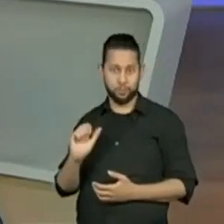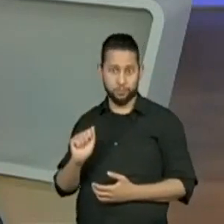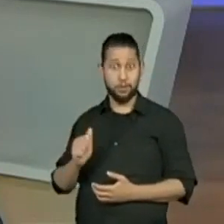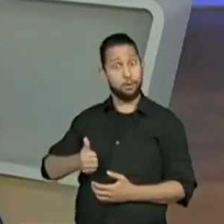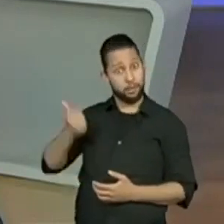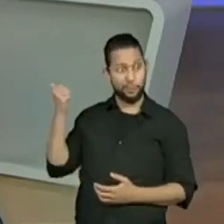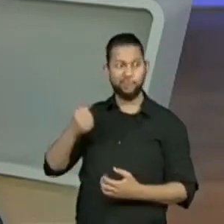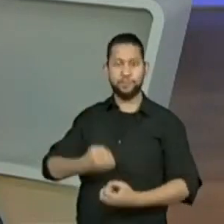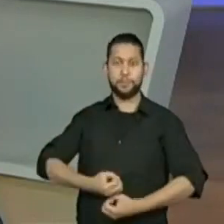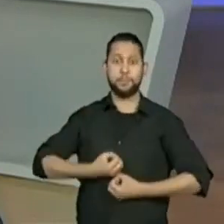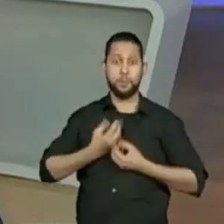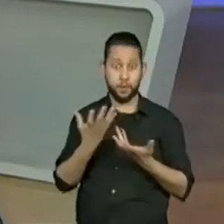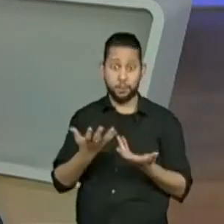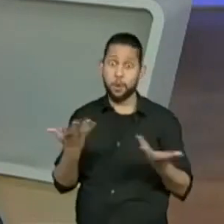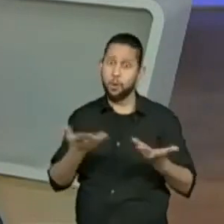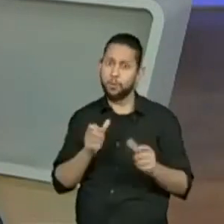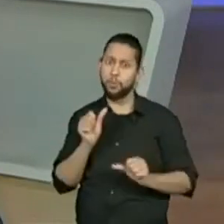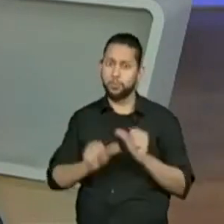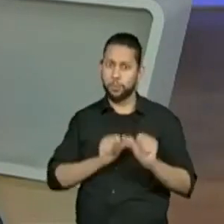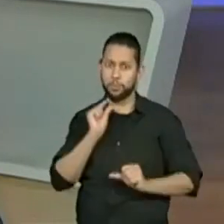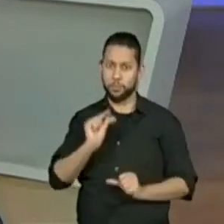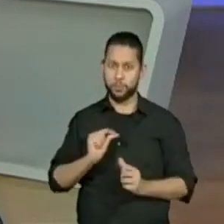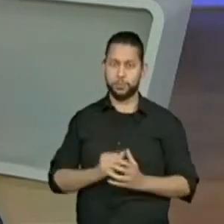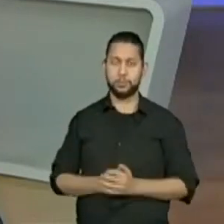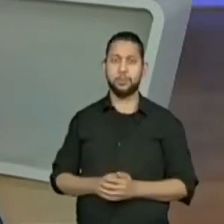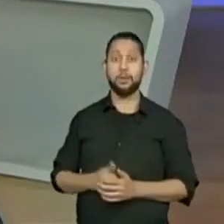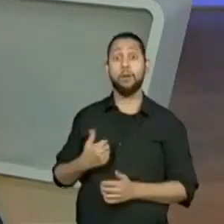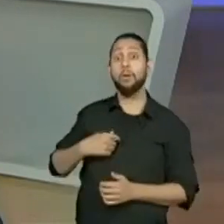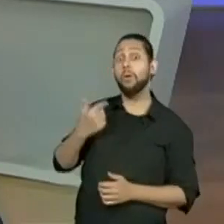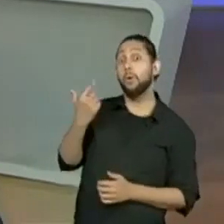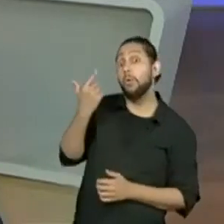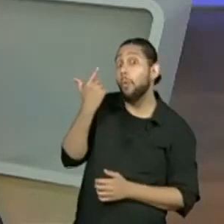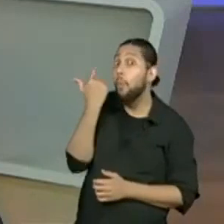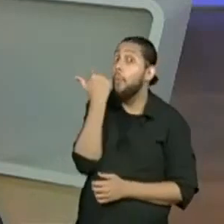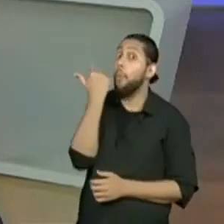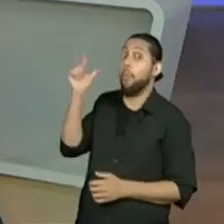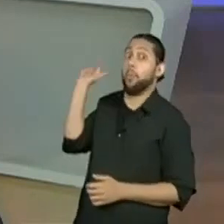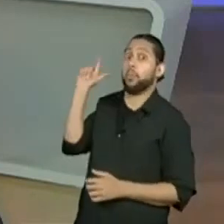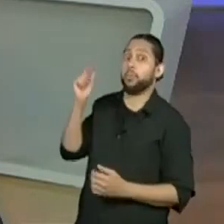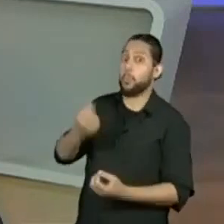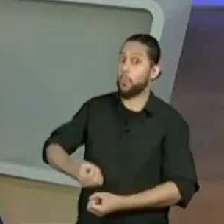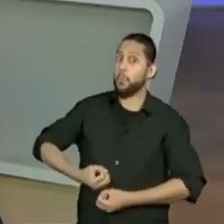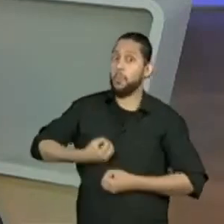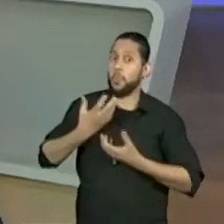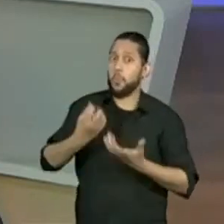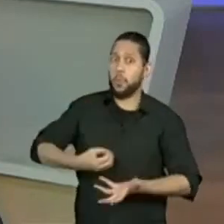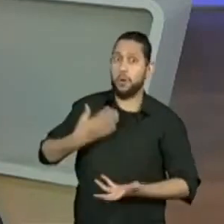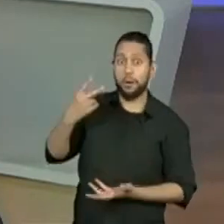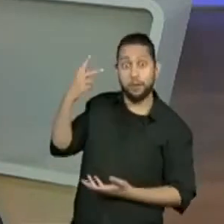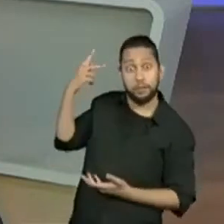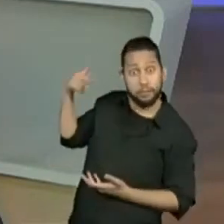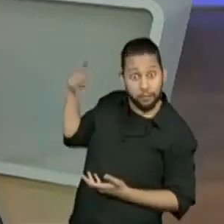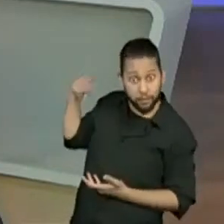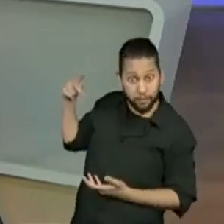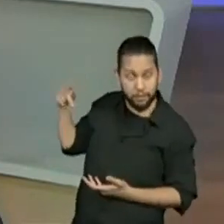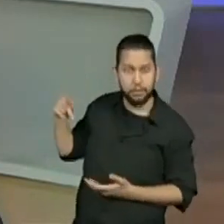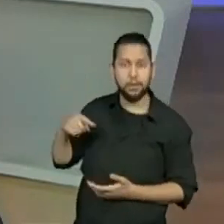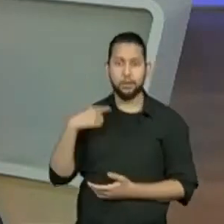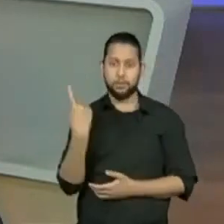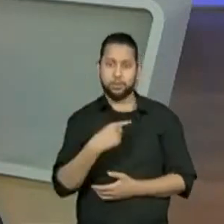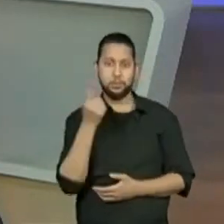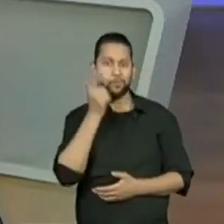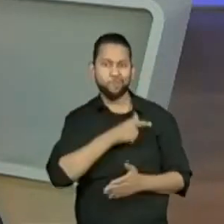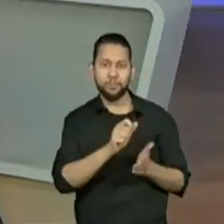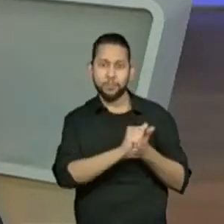Agora nós vamos mudar um pouquinho. Nós leremos agora um outro poema do Fernando Pessoa, para fazer algumas atividades